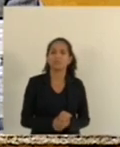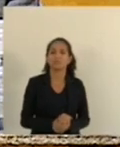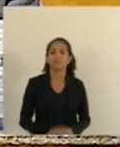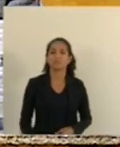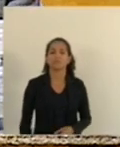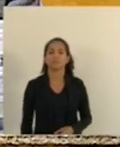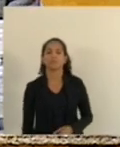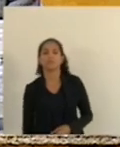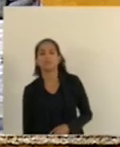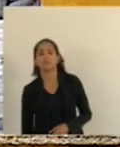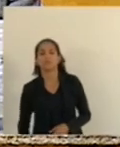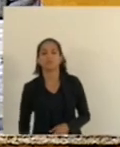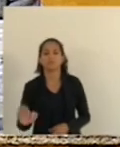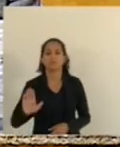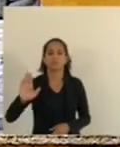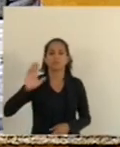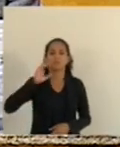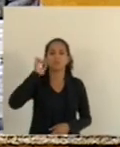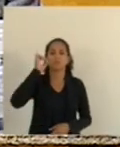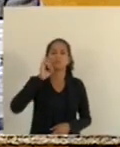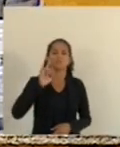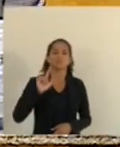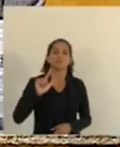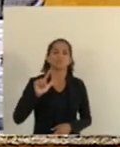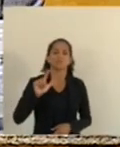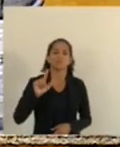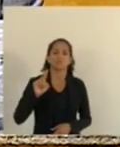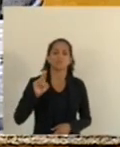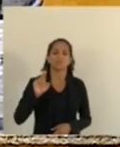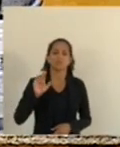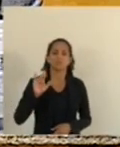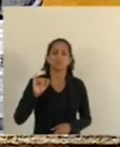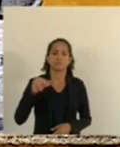Deputado Luciano Machado Podemos fazer em conjunto